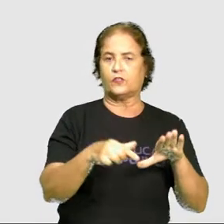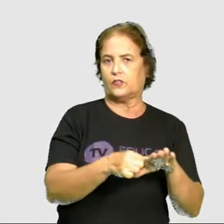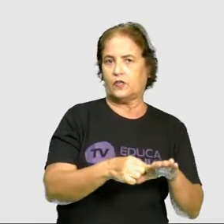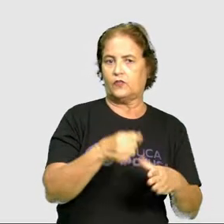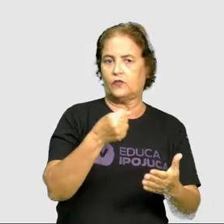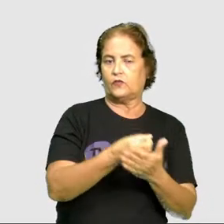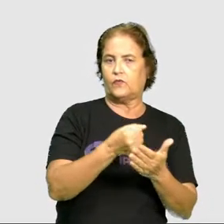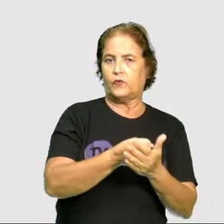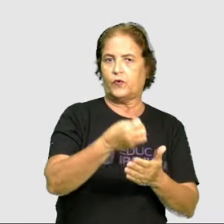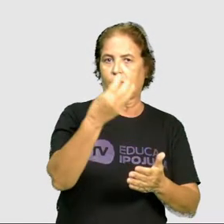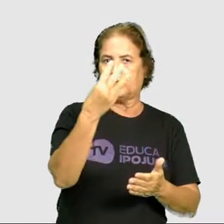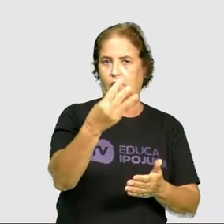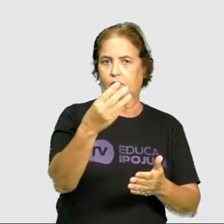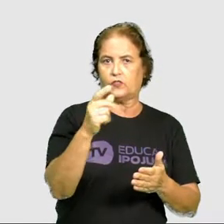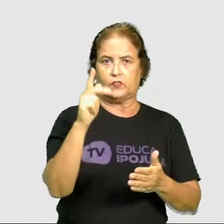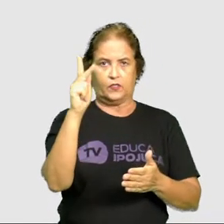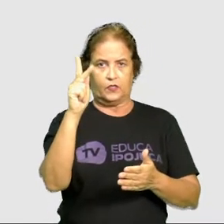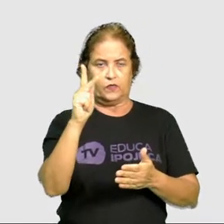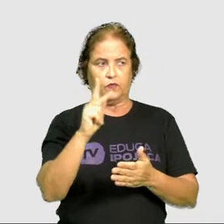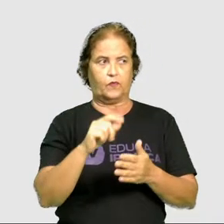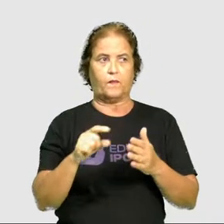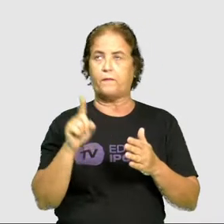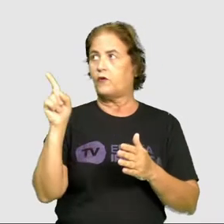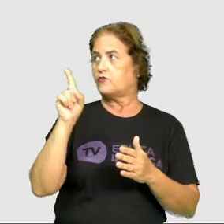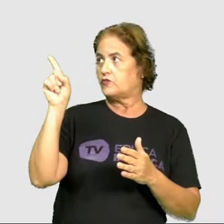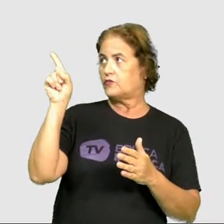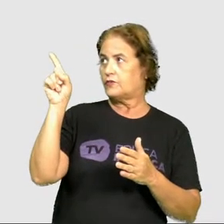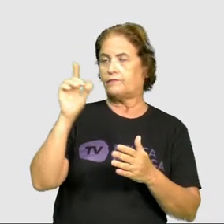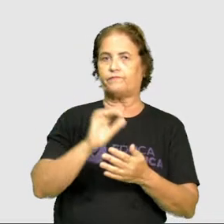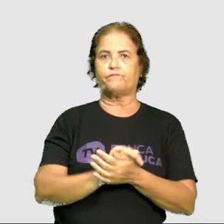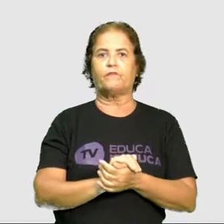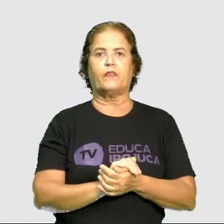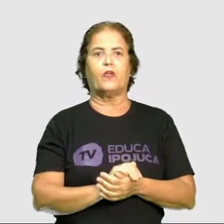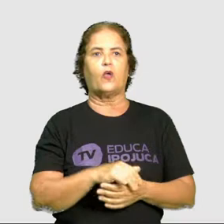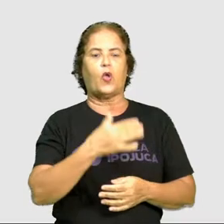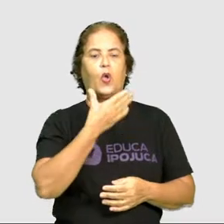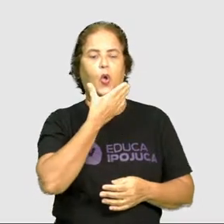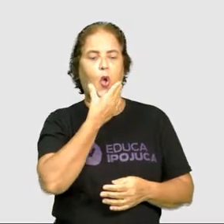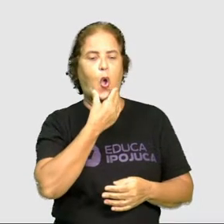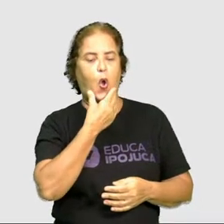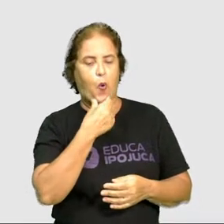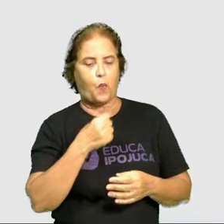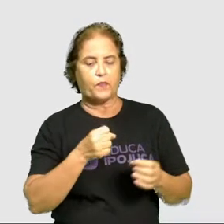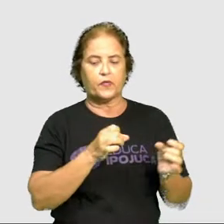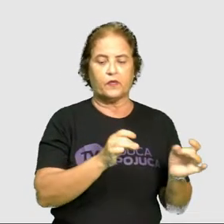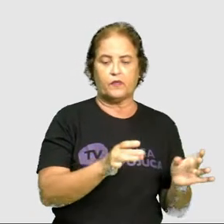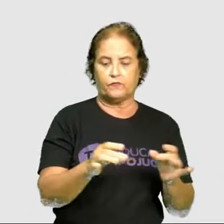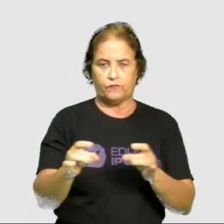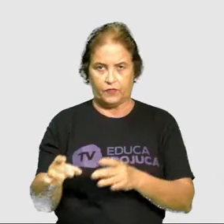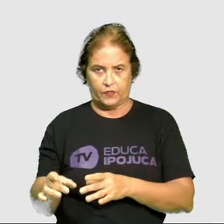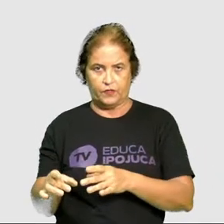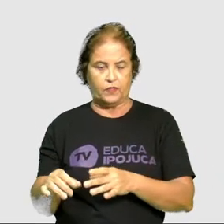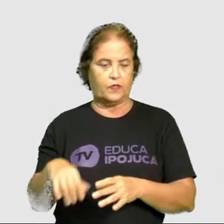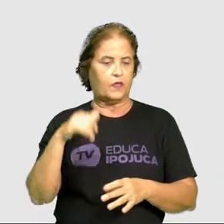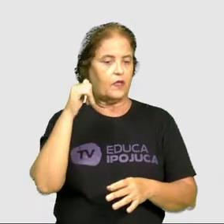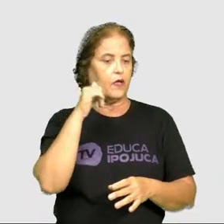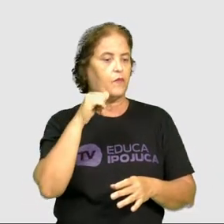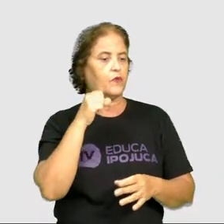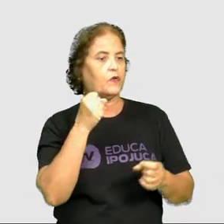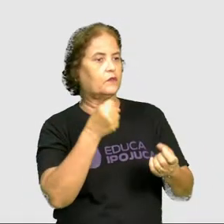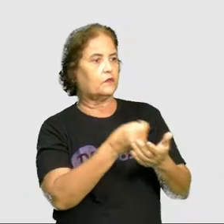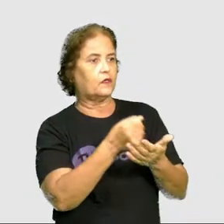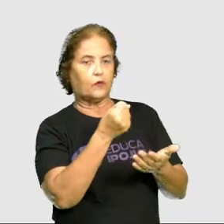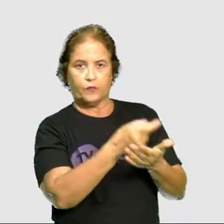Como mostra a imagem aqui, Dona Josefa, o açougueiro, e aqui a gente tem o que? A tabela de preços.